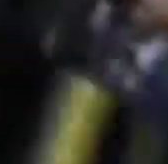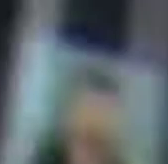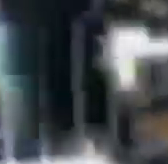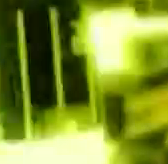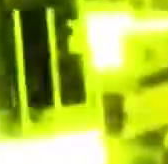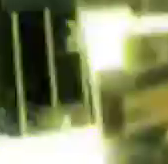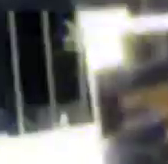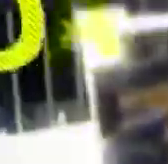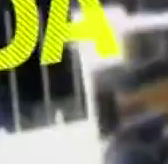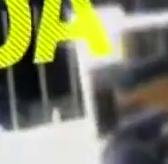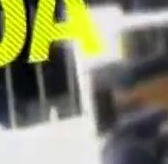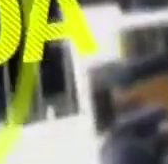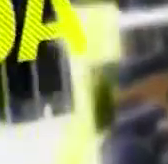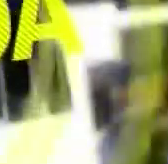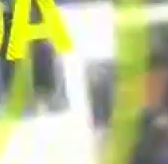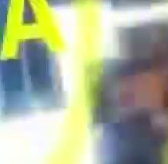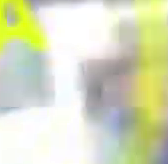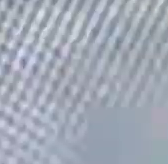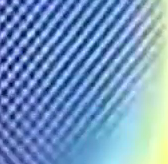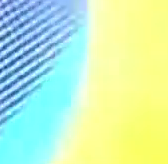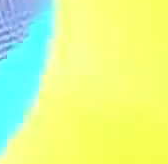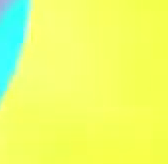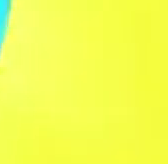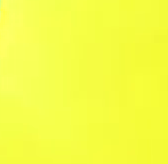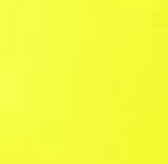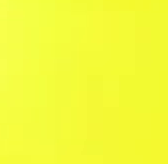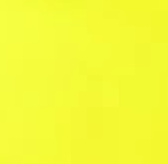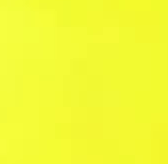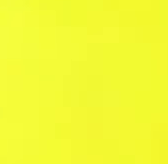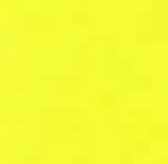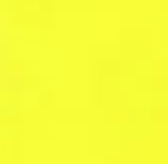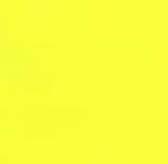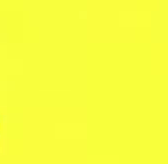do céu, no meu estado de São Paulo.